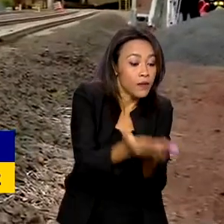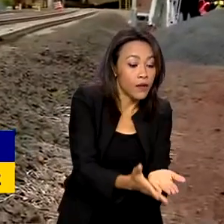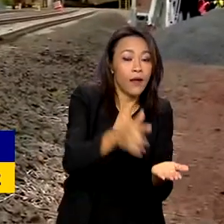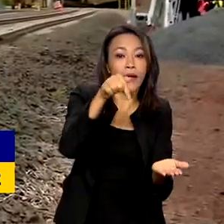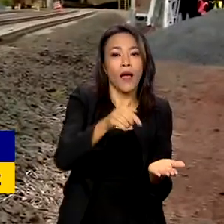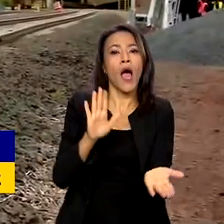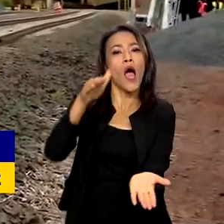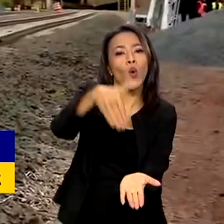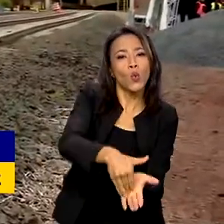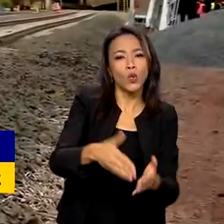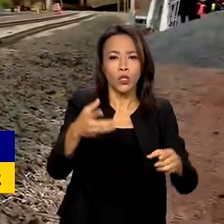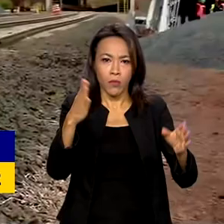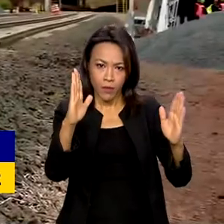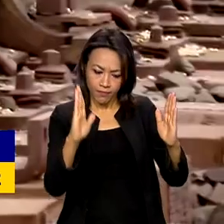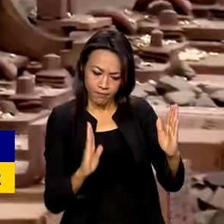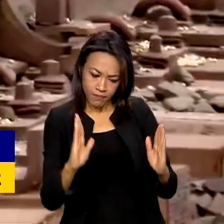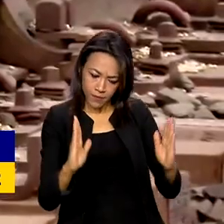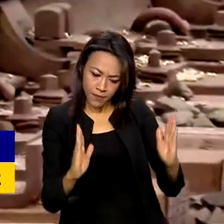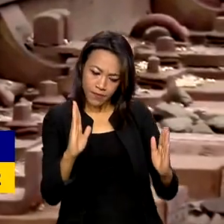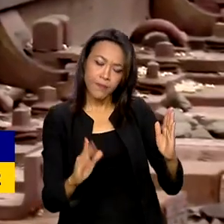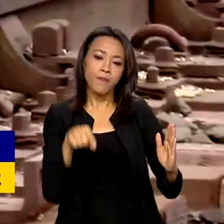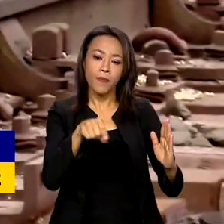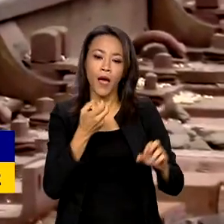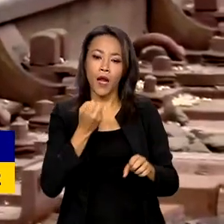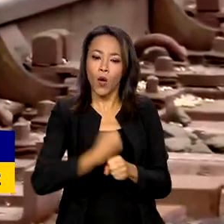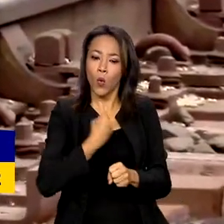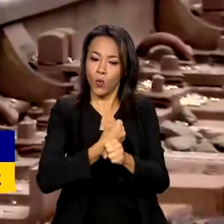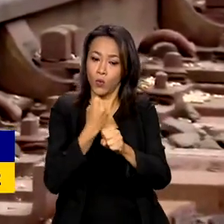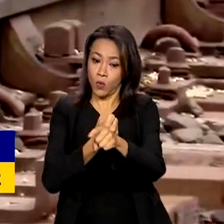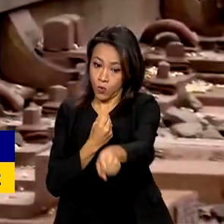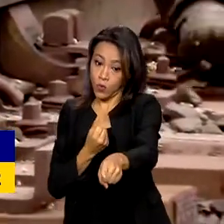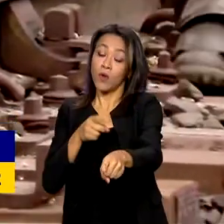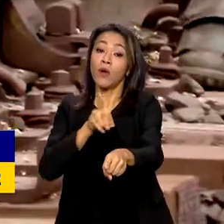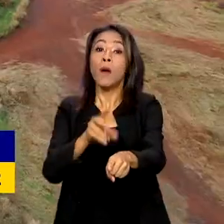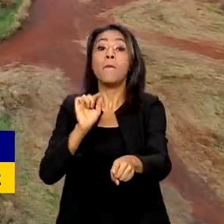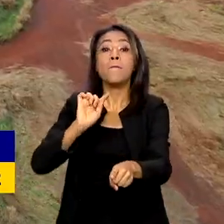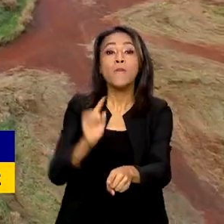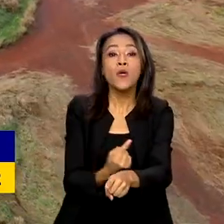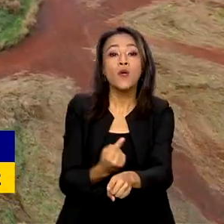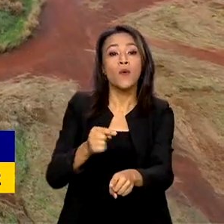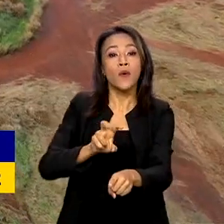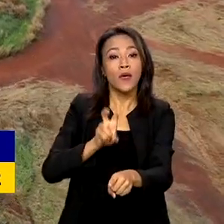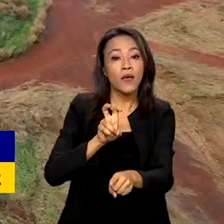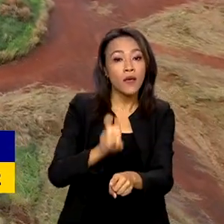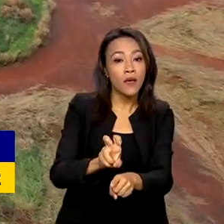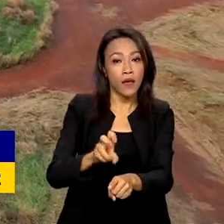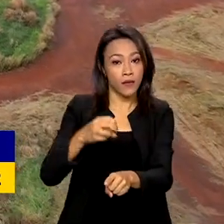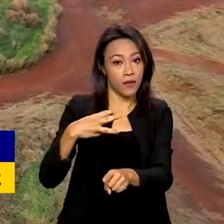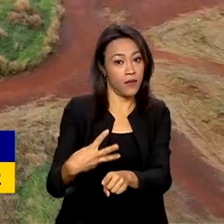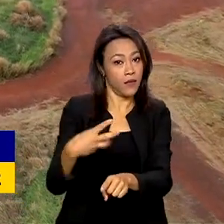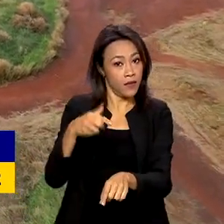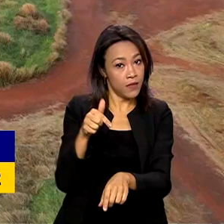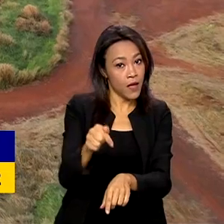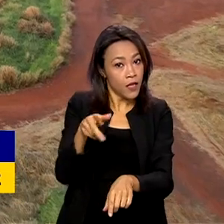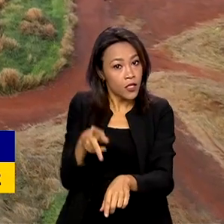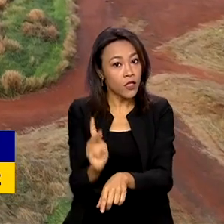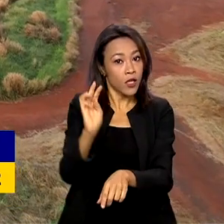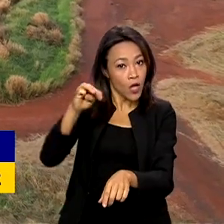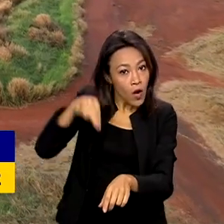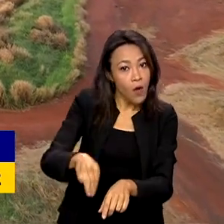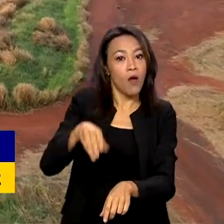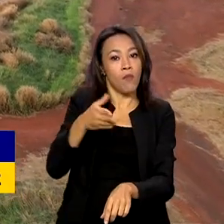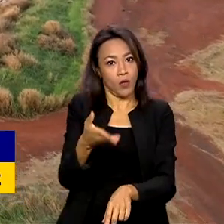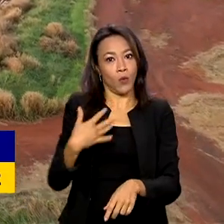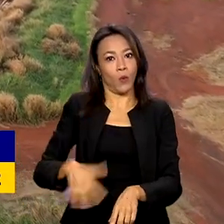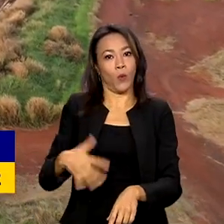última parte da obra da ferrovia, colocando em funcionamento 1.537 quilômetros de trilhos.